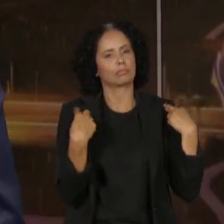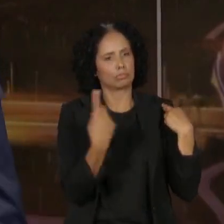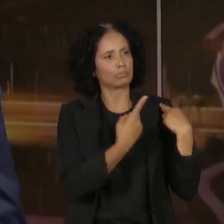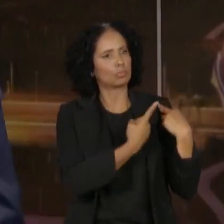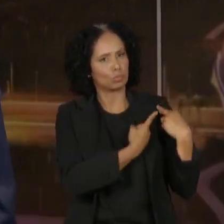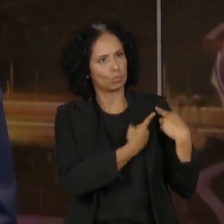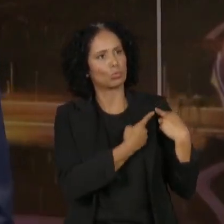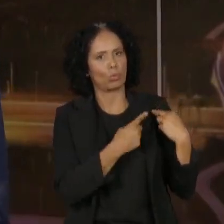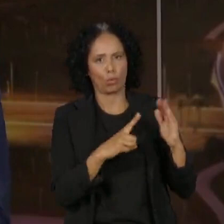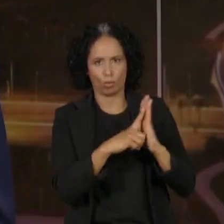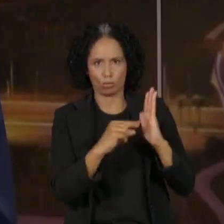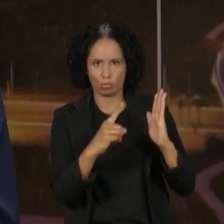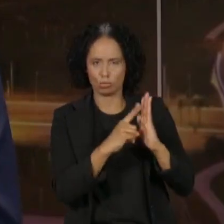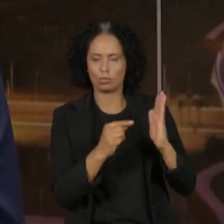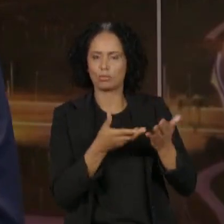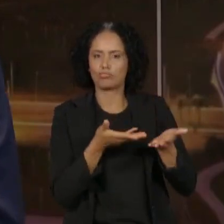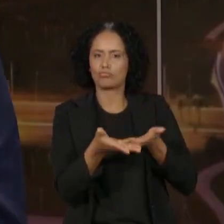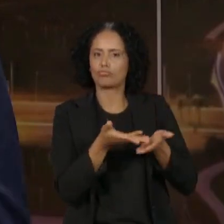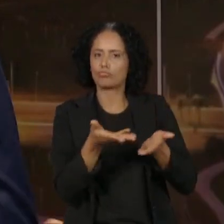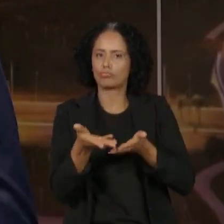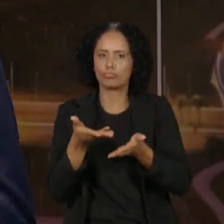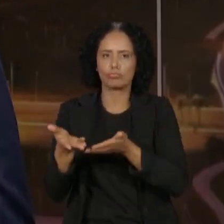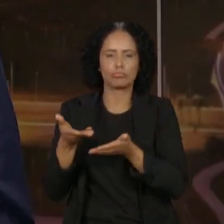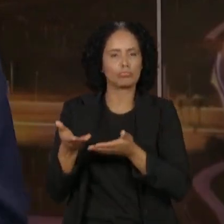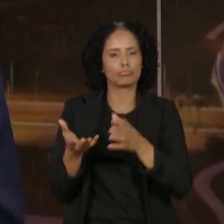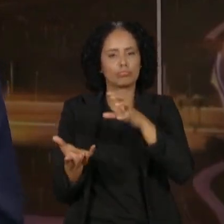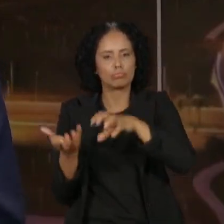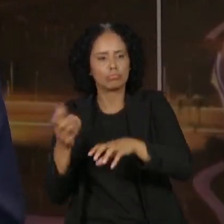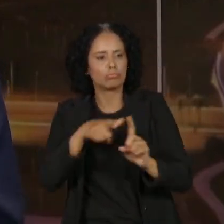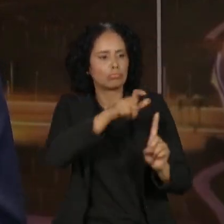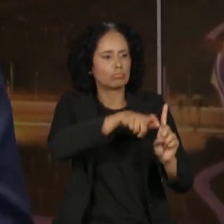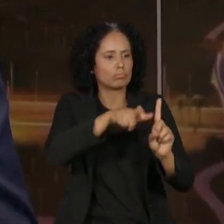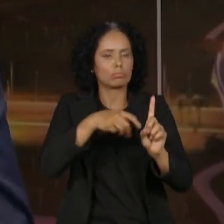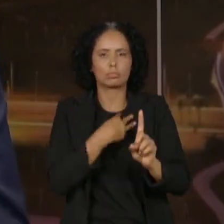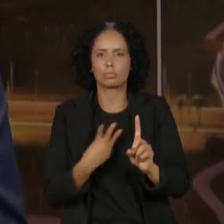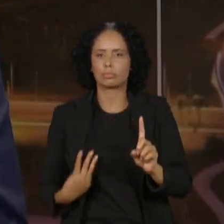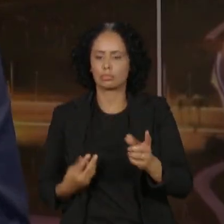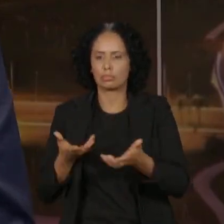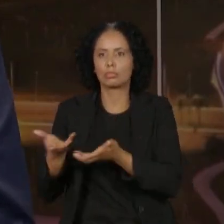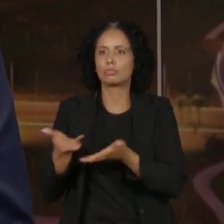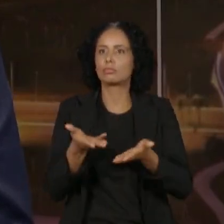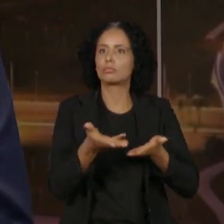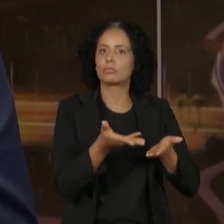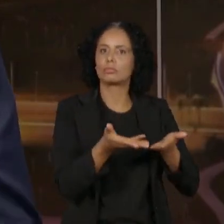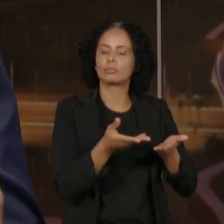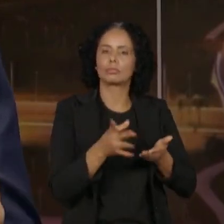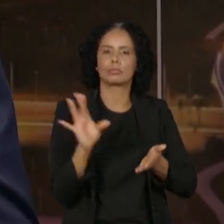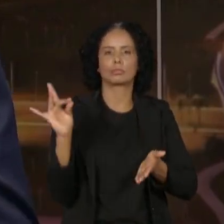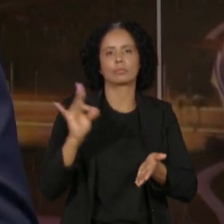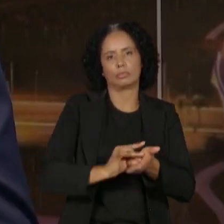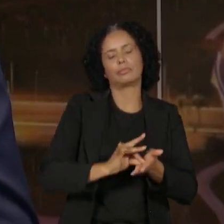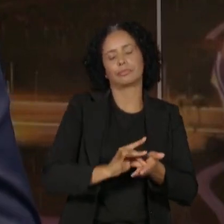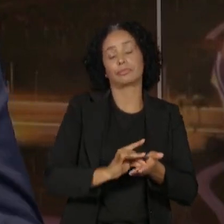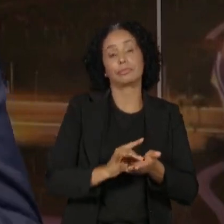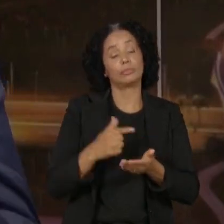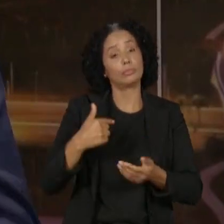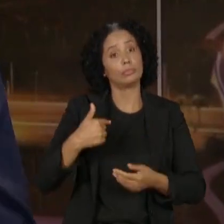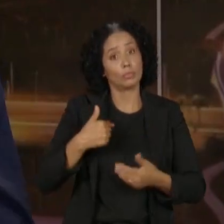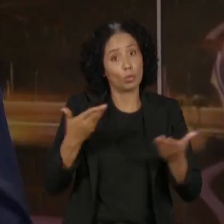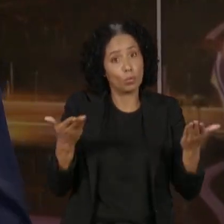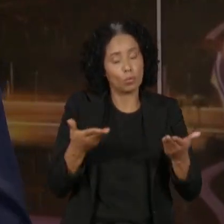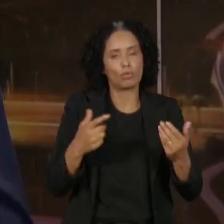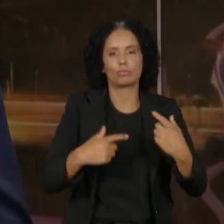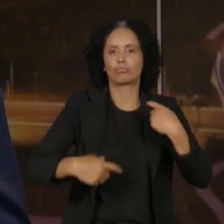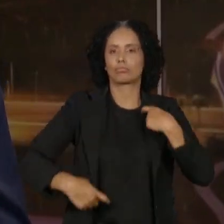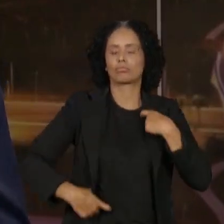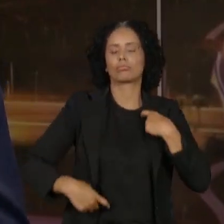e, com absoluta certeza, eu, inclusive, na minha posse hoje, fiz um apelo para que cada um de nós dê o que tem de